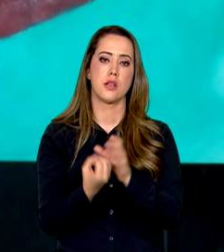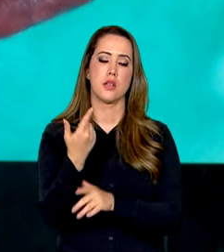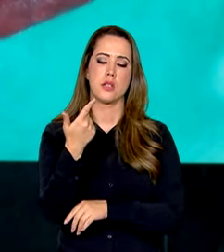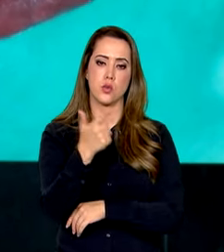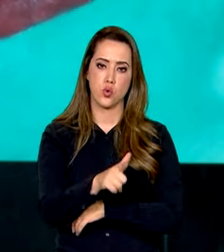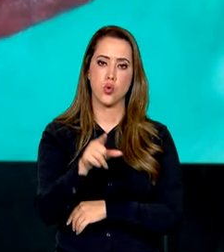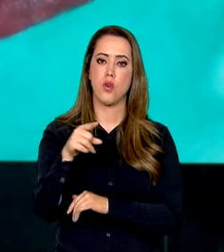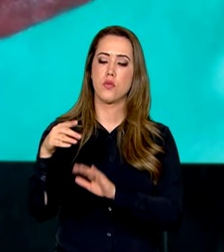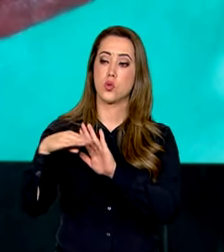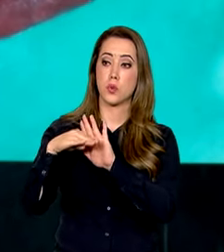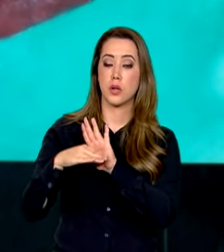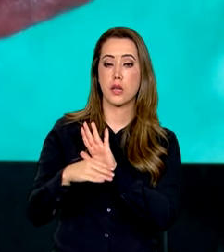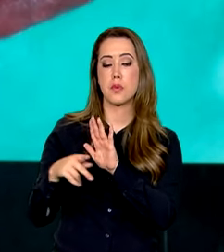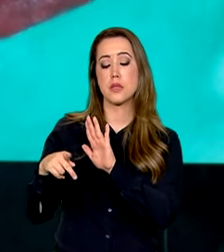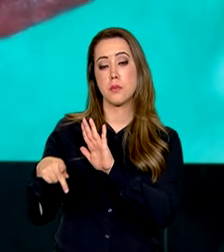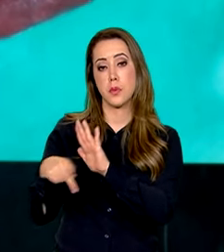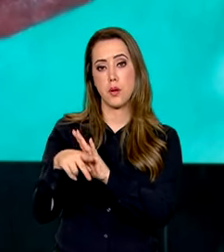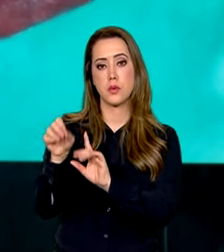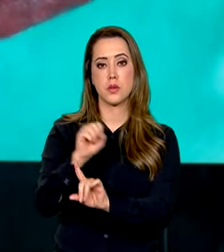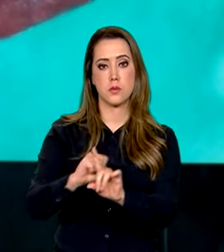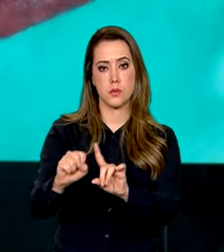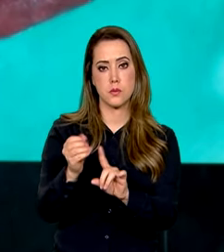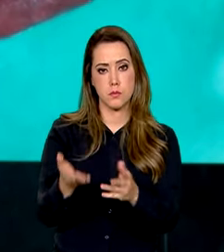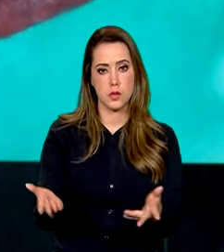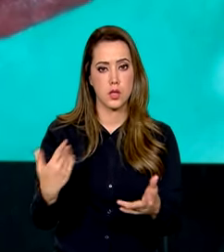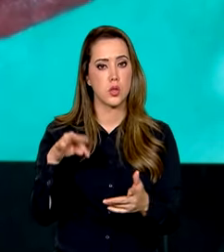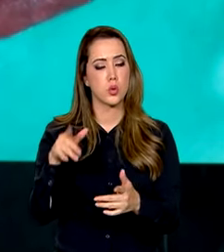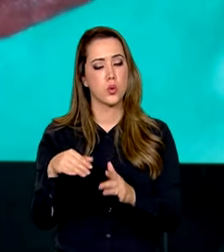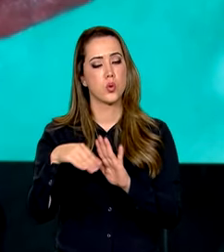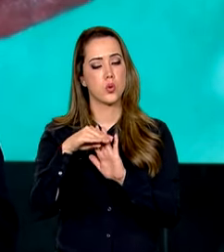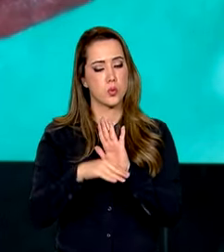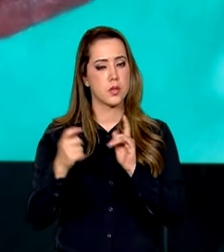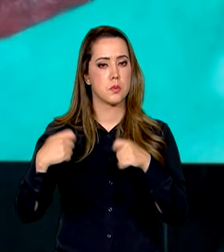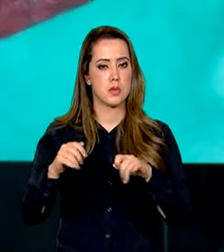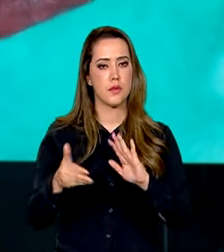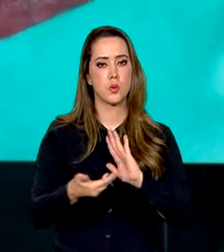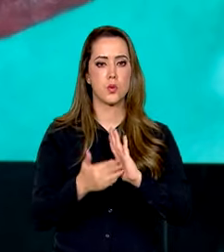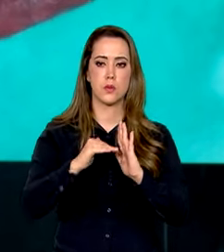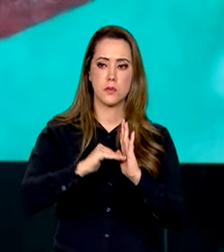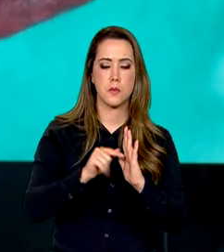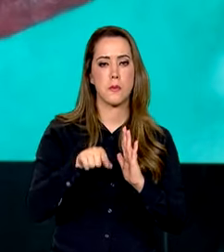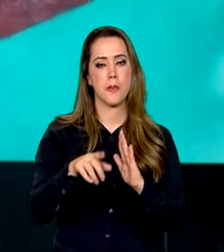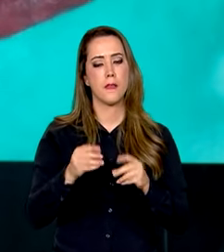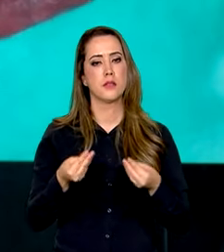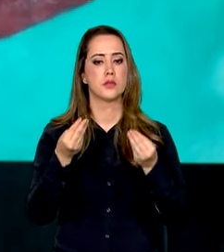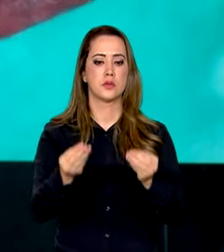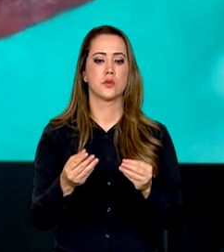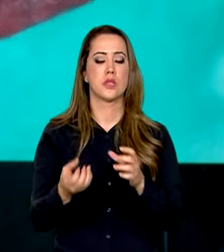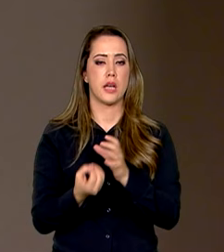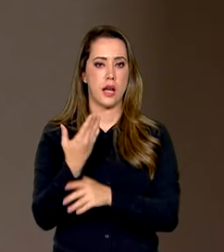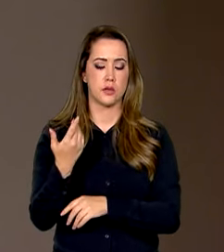dos programas sociais. Todos os programas sociais que precisaram do Congresso, da Câmara dos Deputados, para serem criados, foram